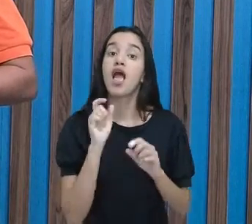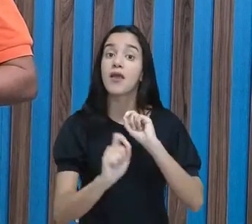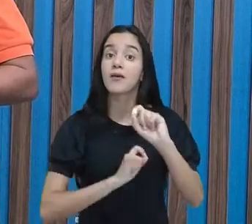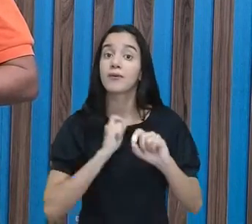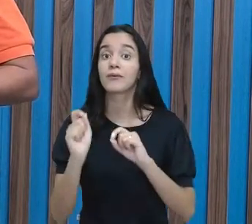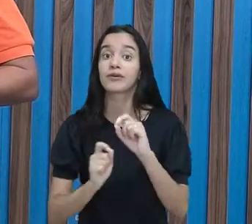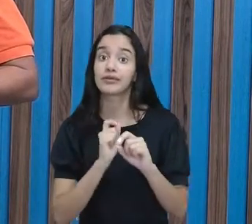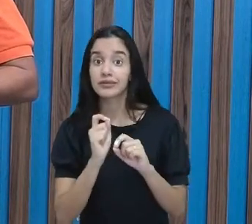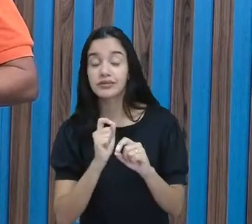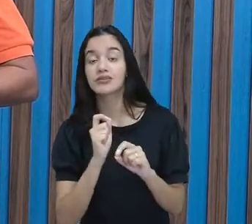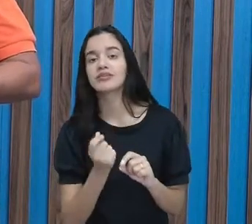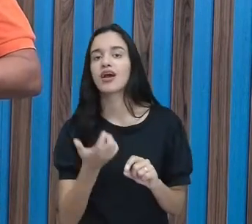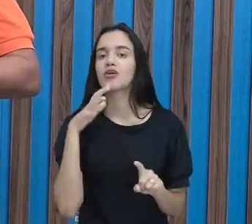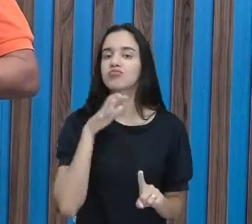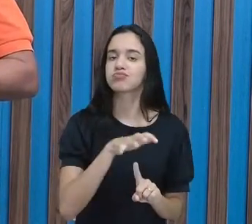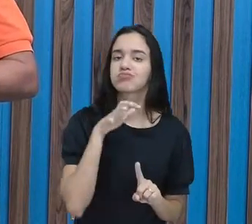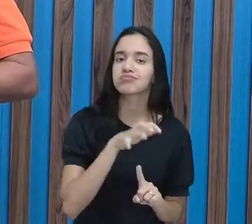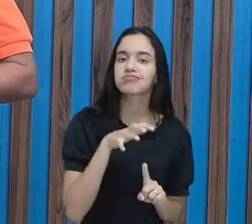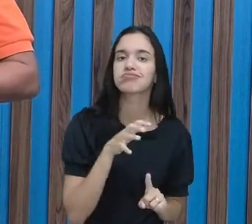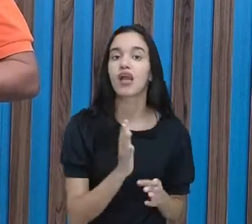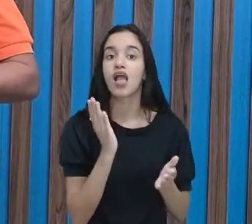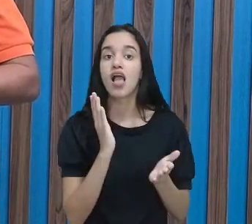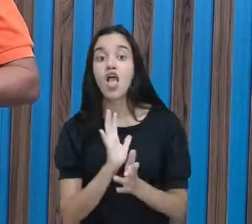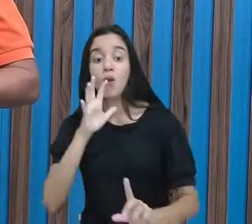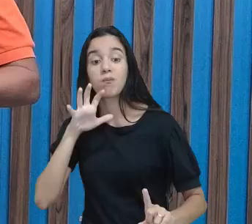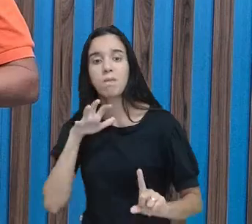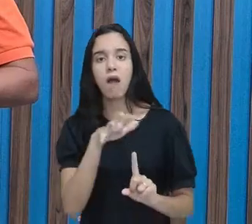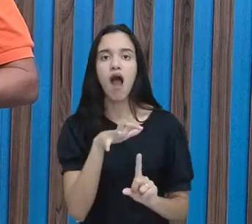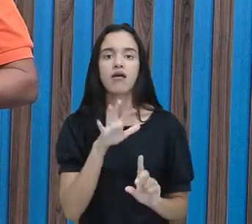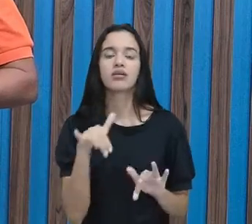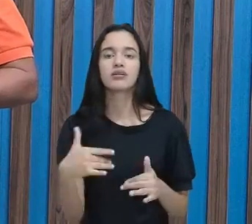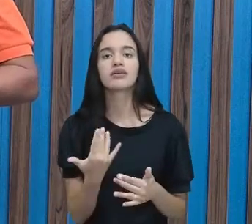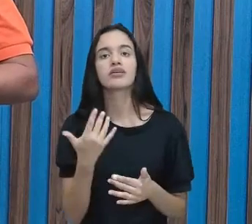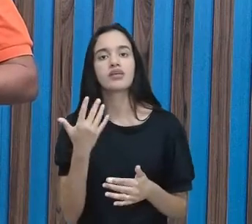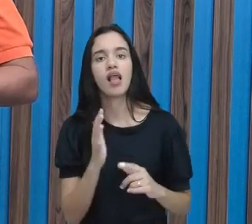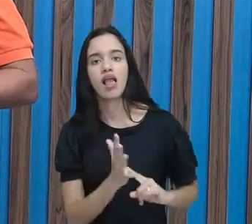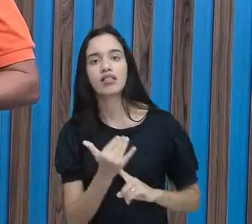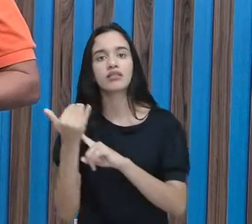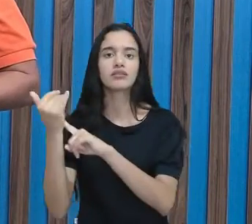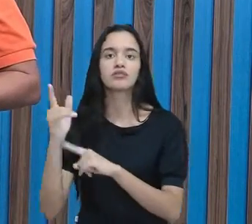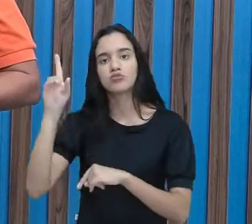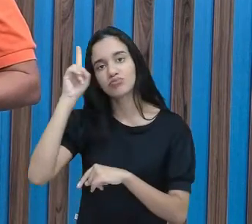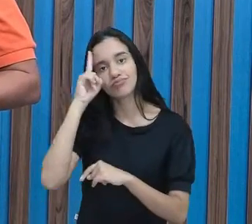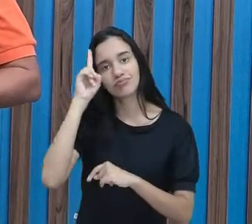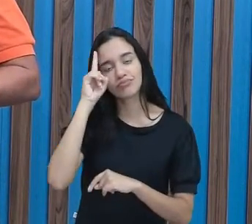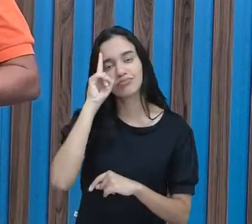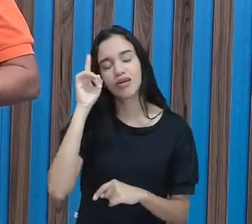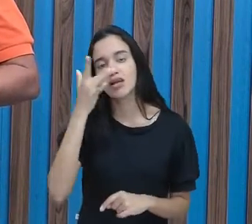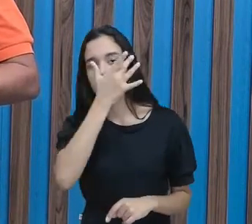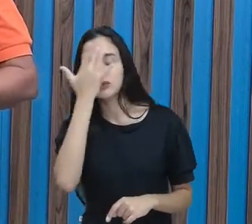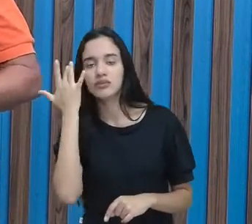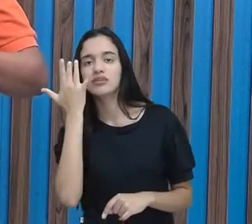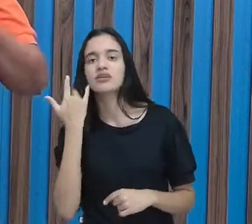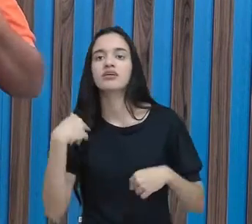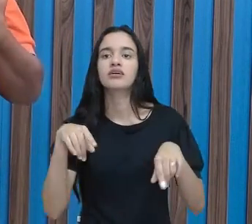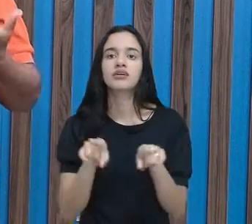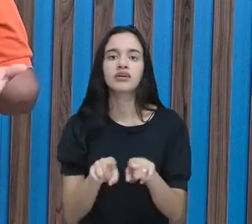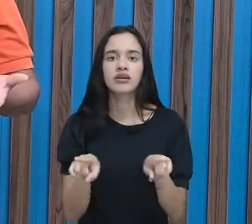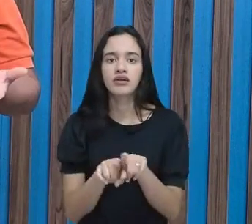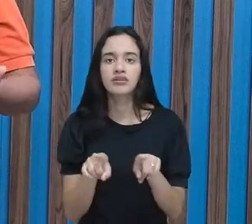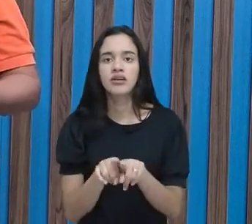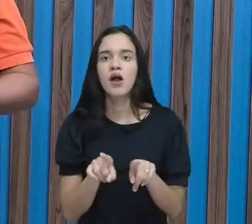interferência da tecnologia. É o impacto que a tecnologia causou no cotidiano das pessoas. E é um impacto